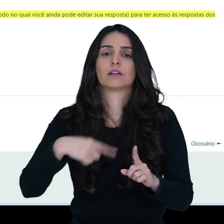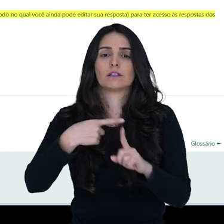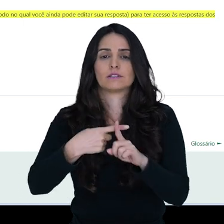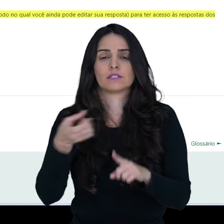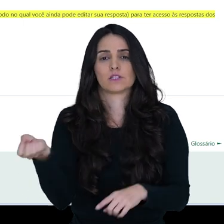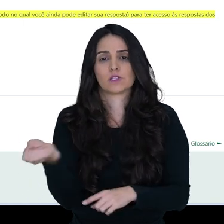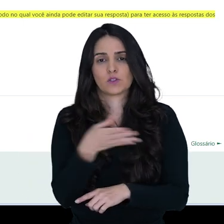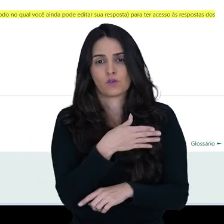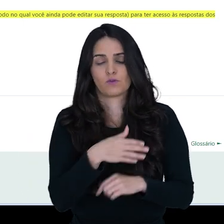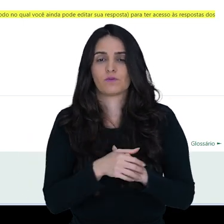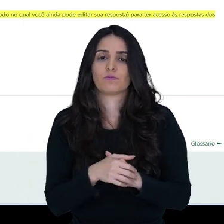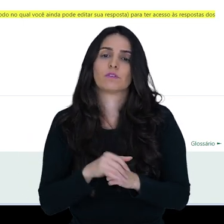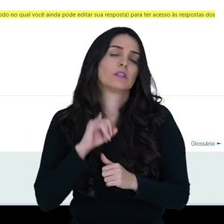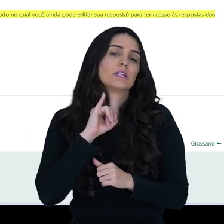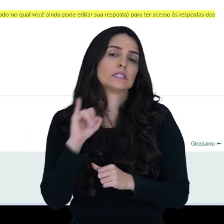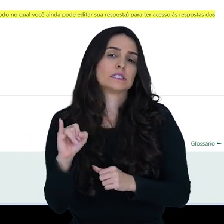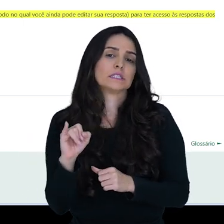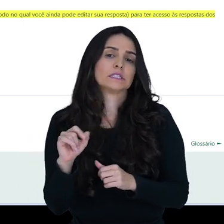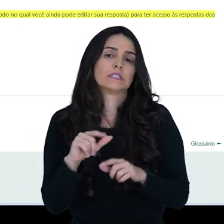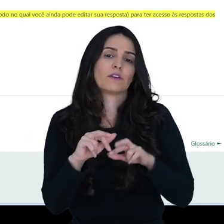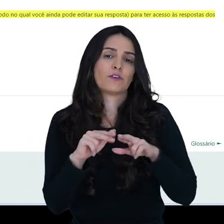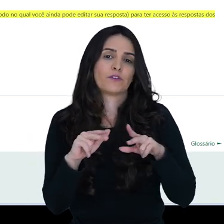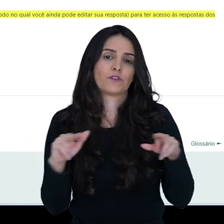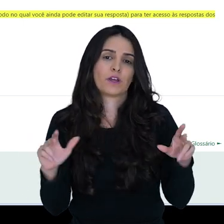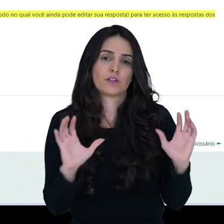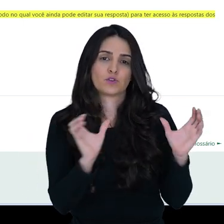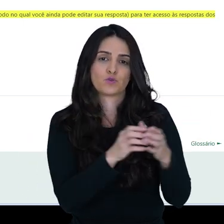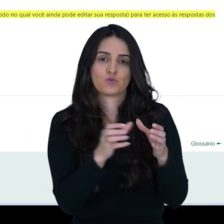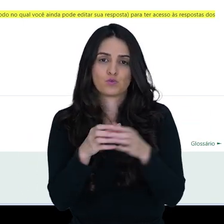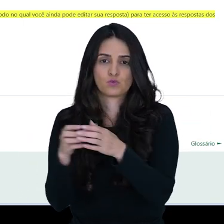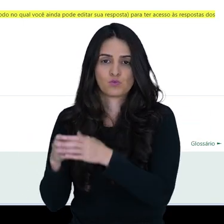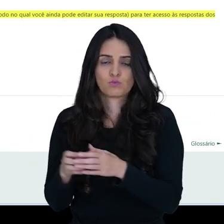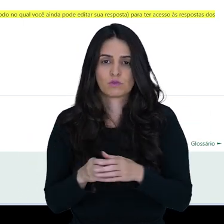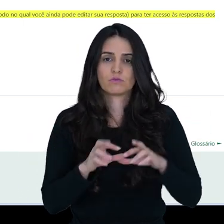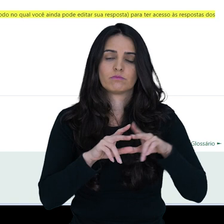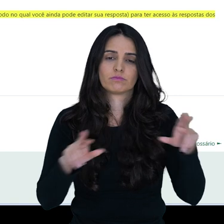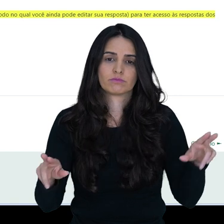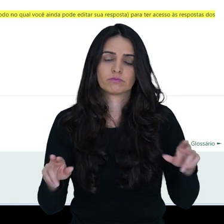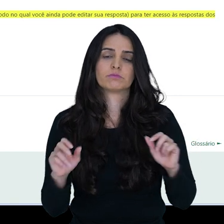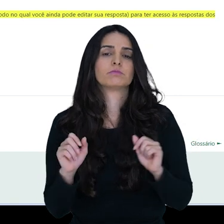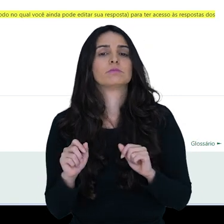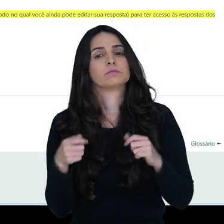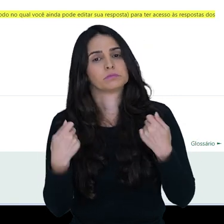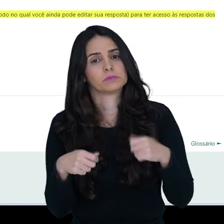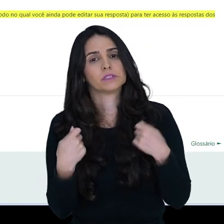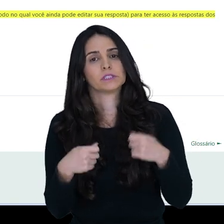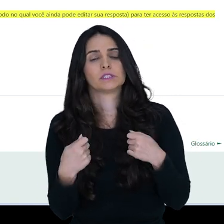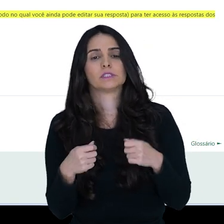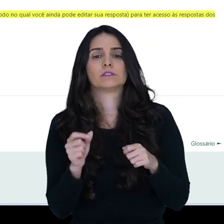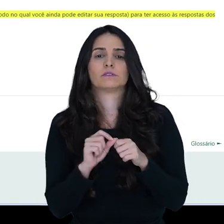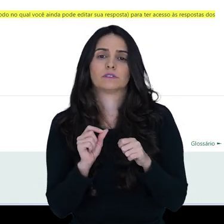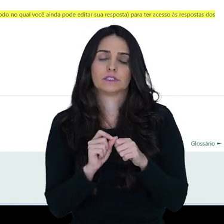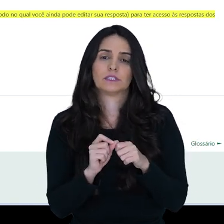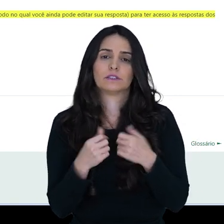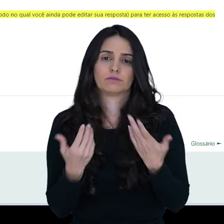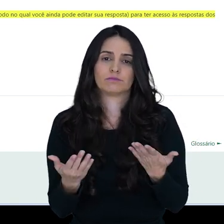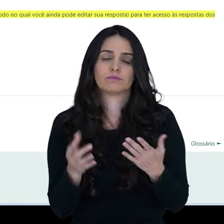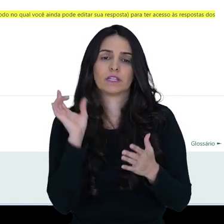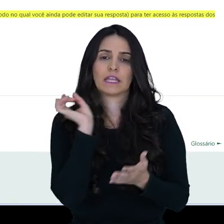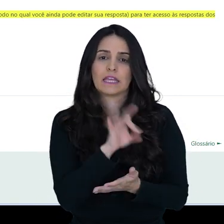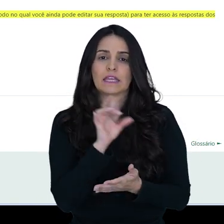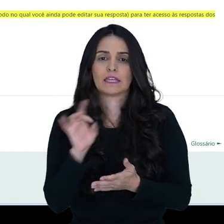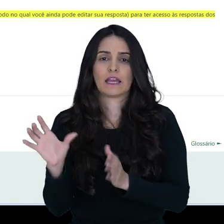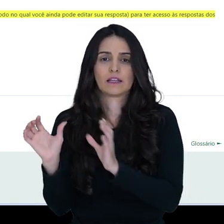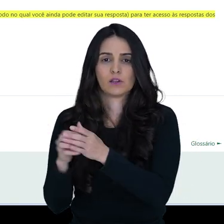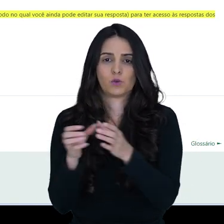aqui em acrescentar uma nova questão. Se tiver várias turmas nessa sala virtual, então, tem que fazer esse procedimento